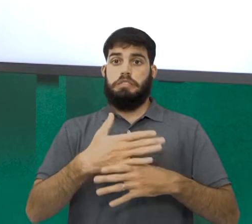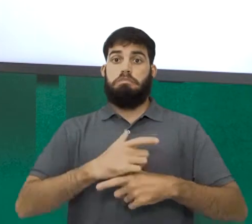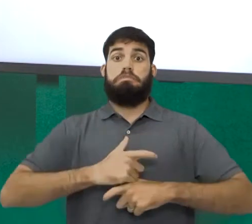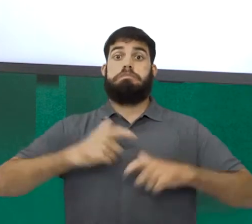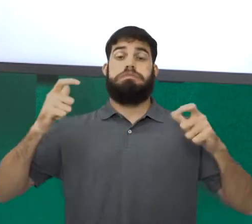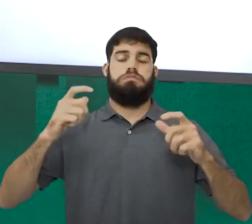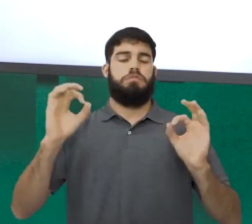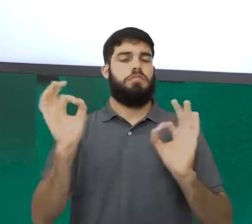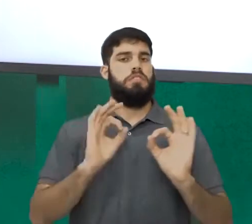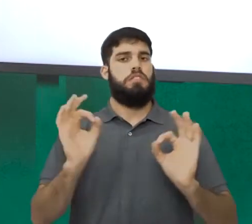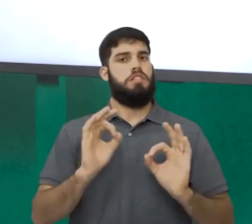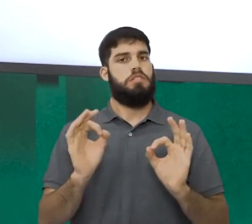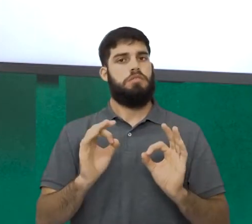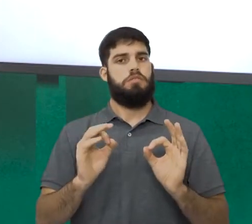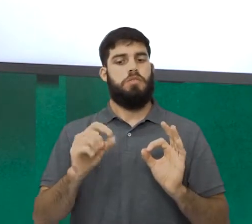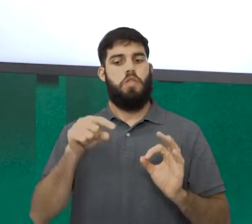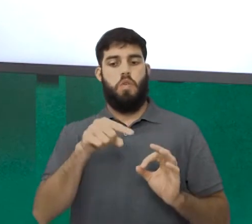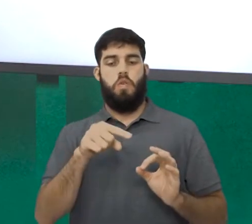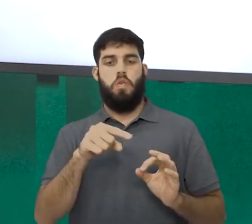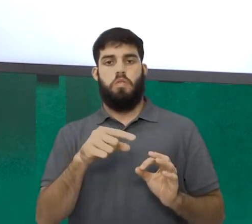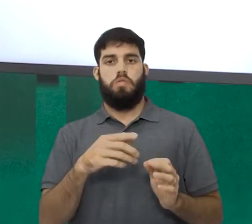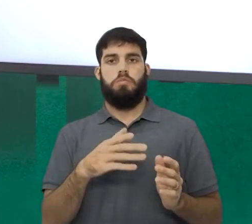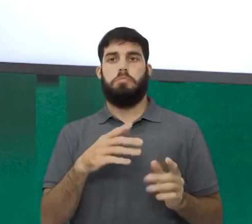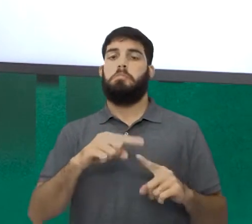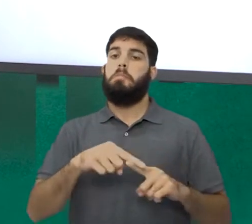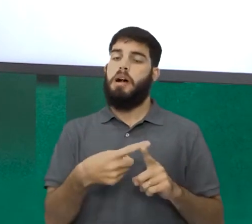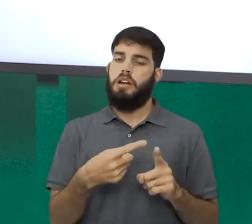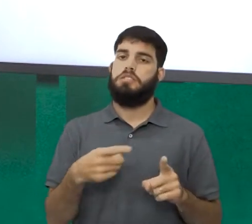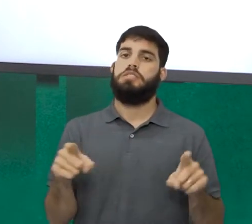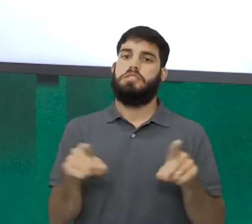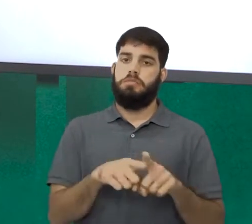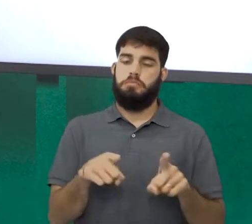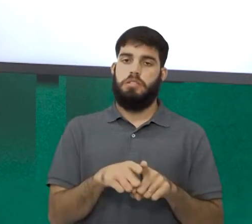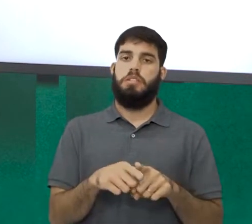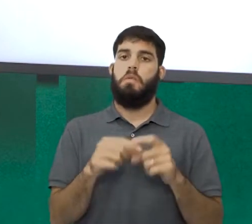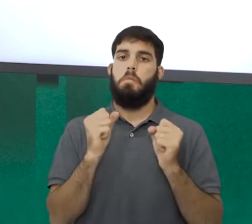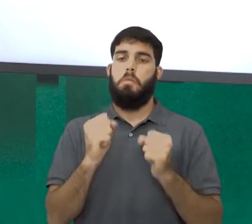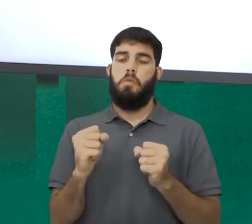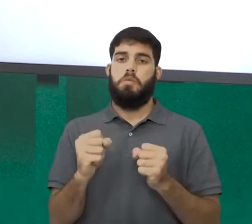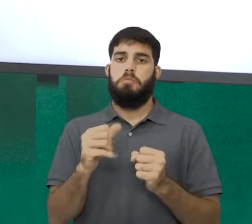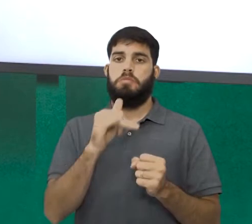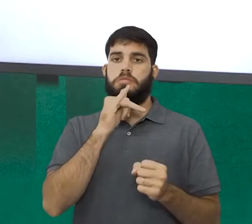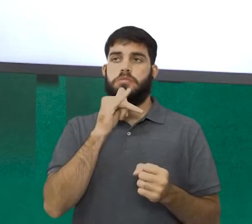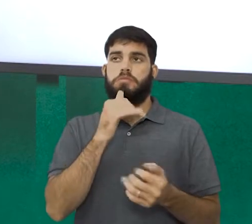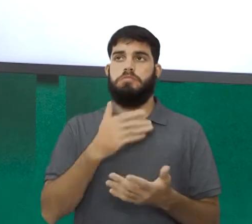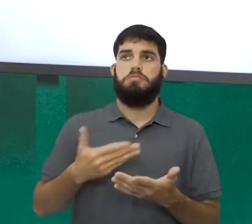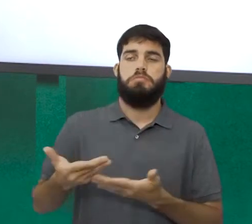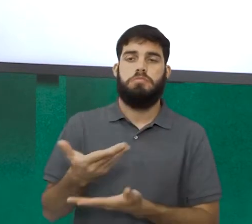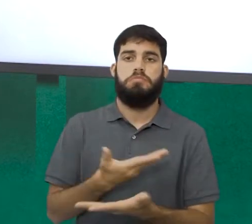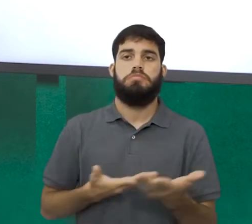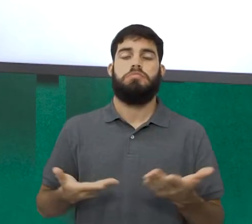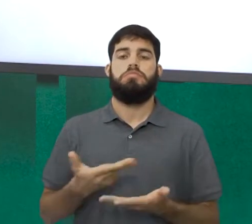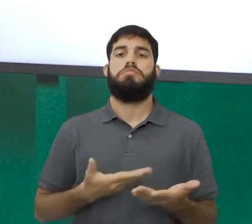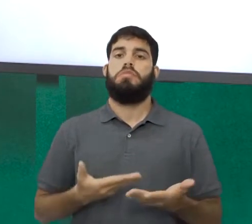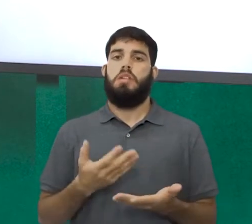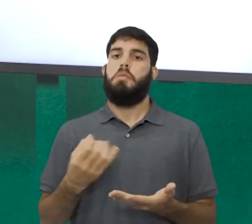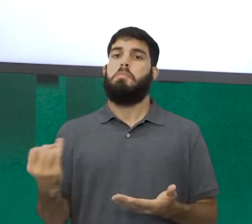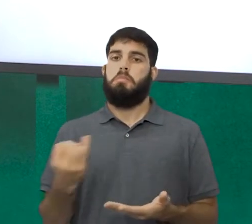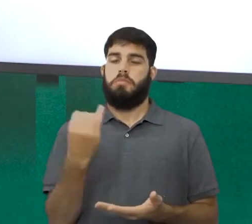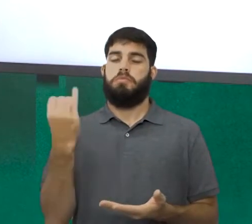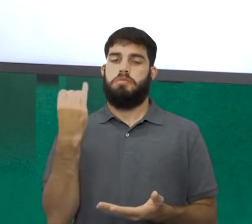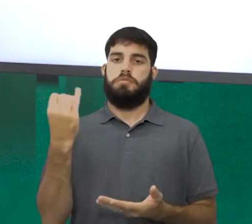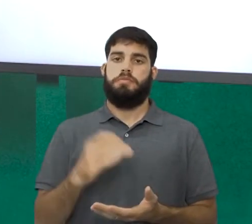não são regiões metropolitanas. No entanto, tem um poder de dinamização em relação ao seu entorno bastante